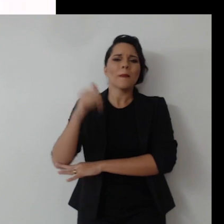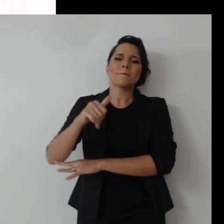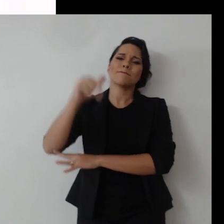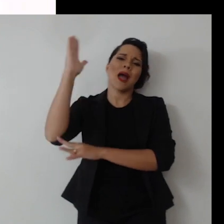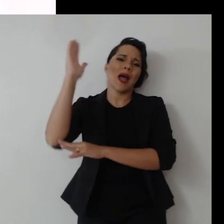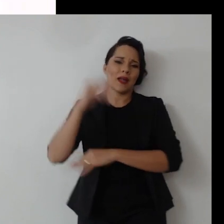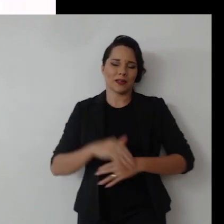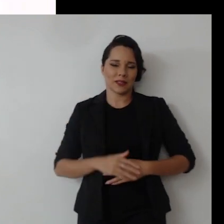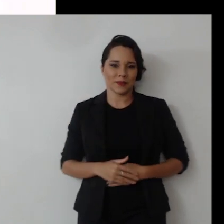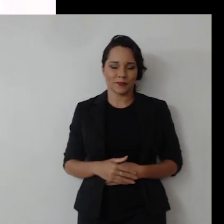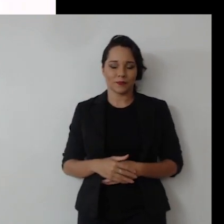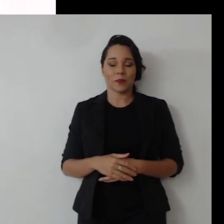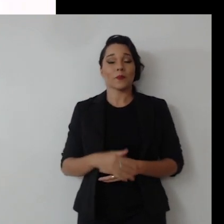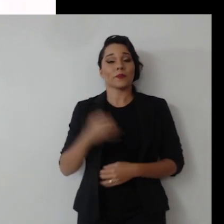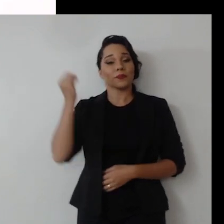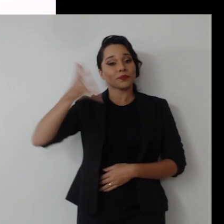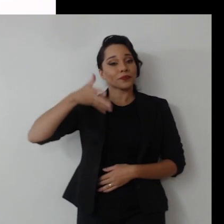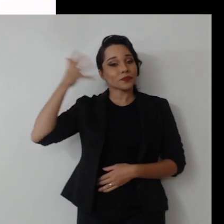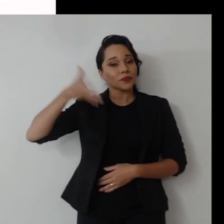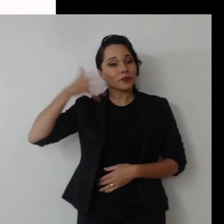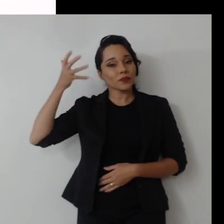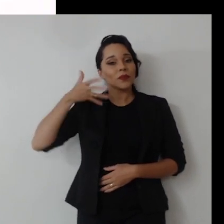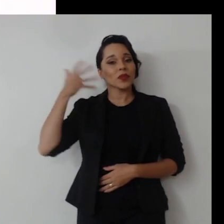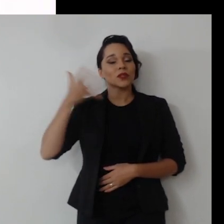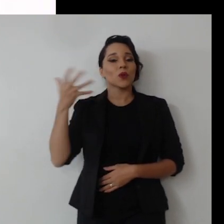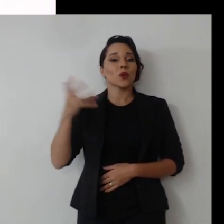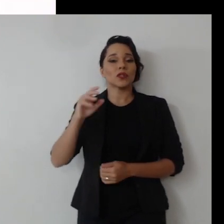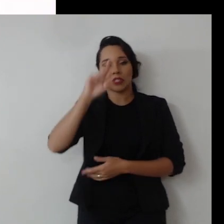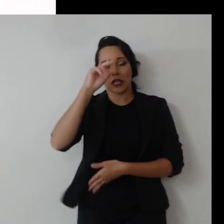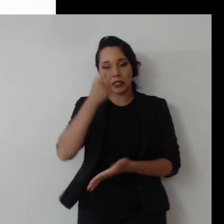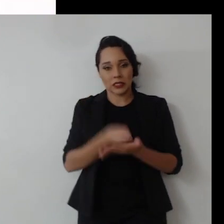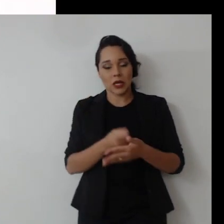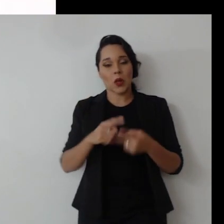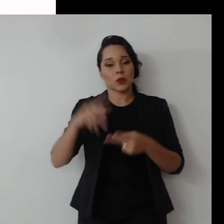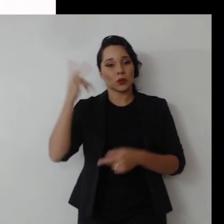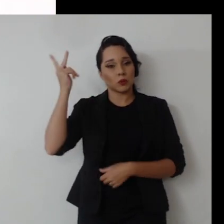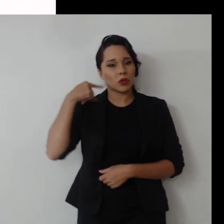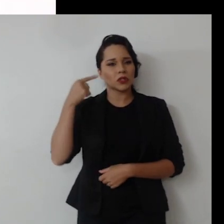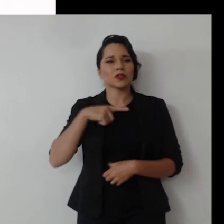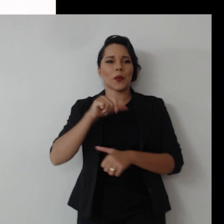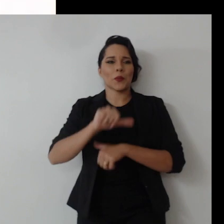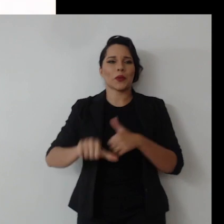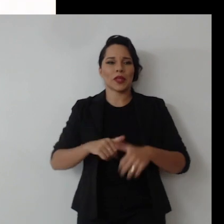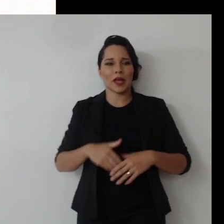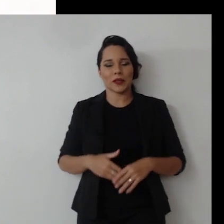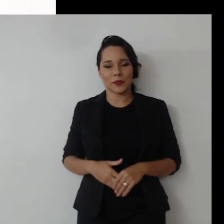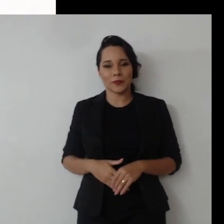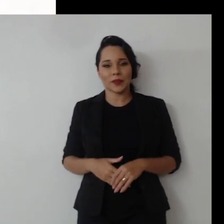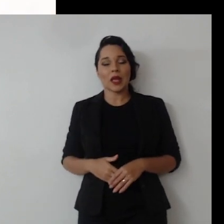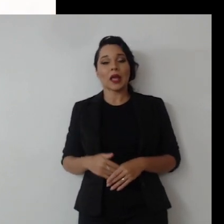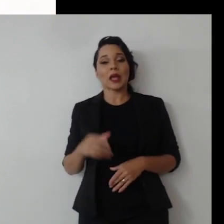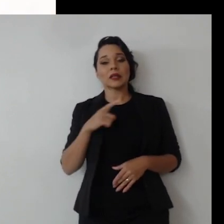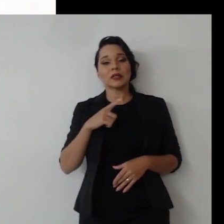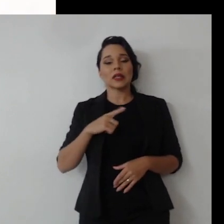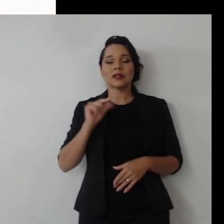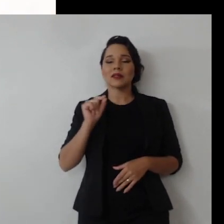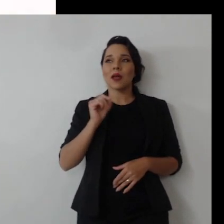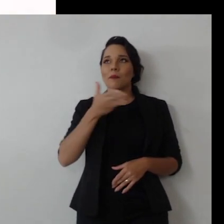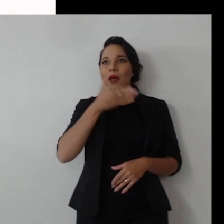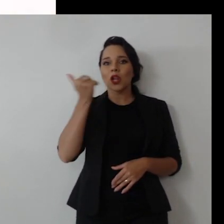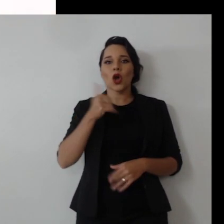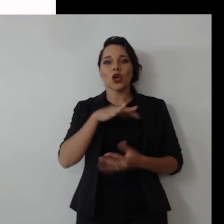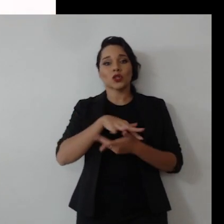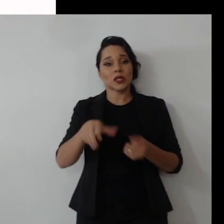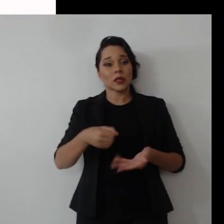além da ambiental. O próprio discurso dos tomadores de decisão, dos políticos, tem mudado. Eles procuram endereçar bem